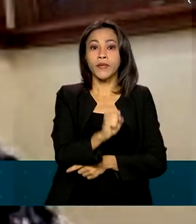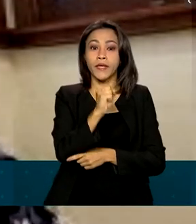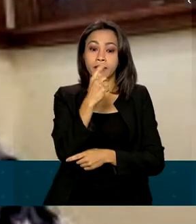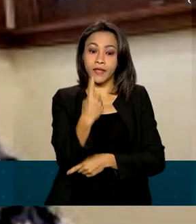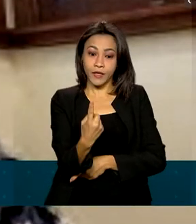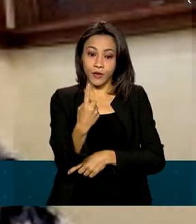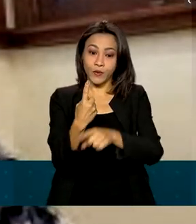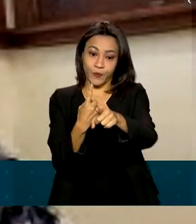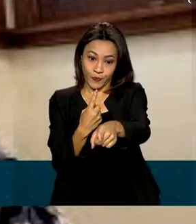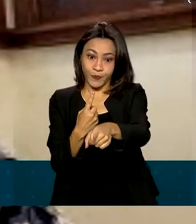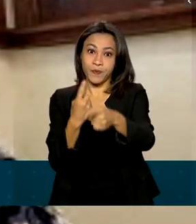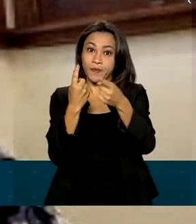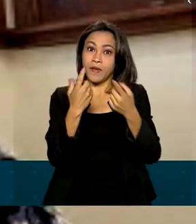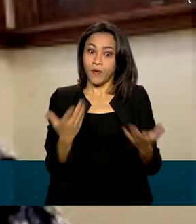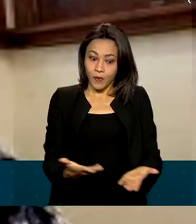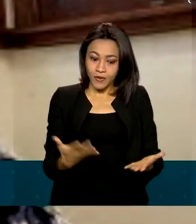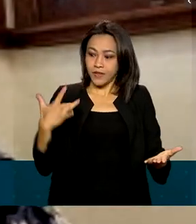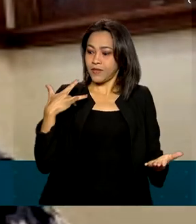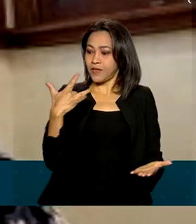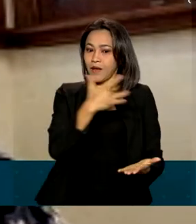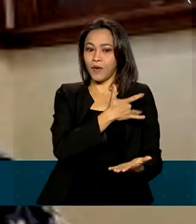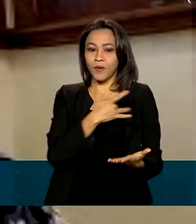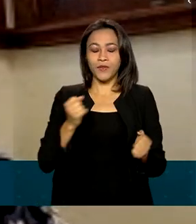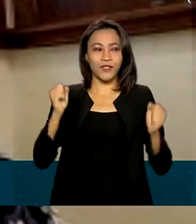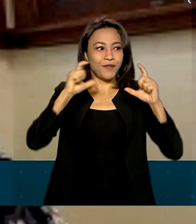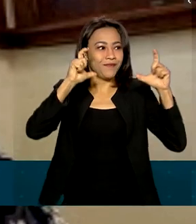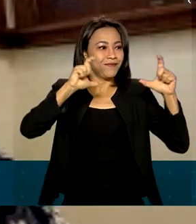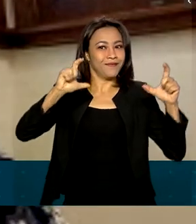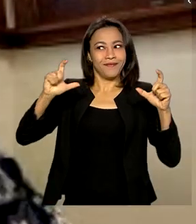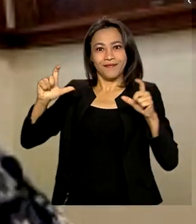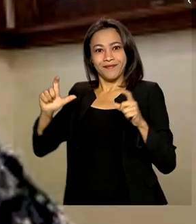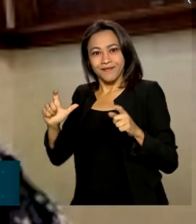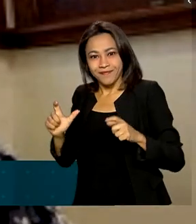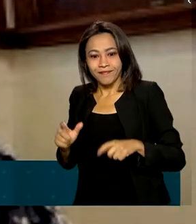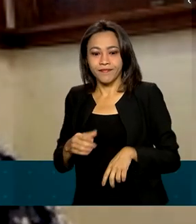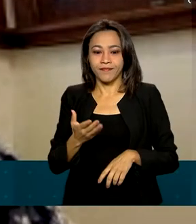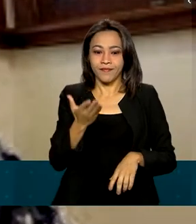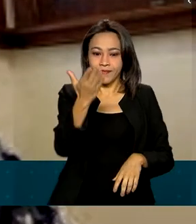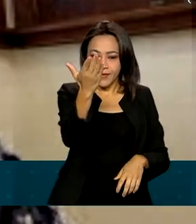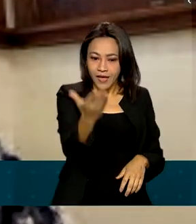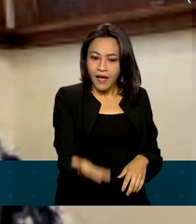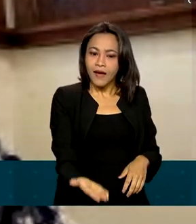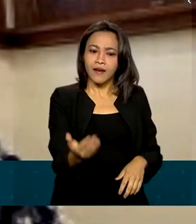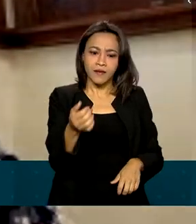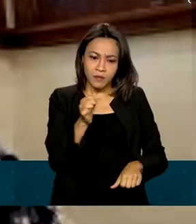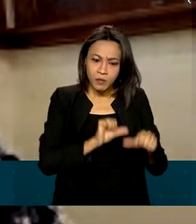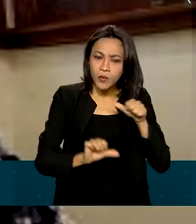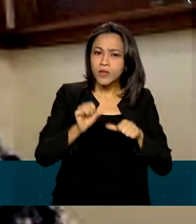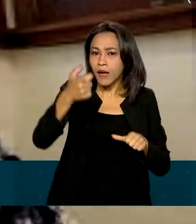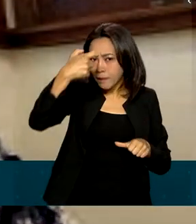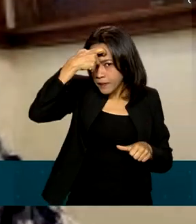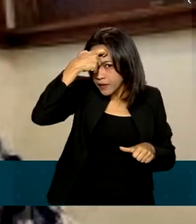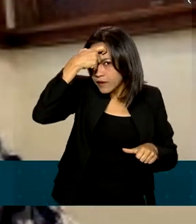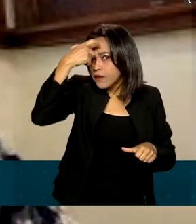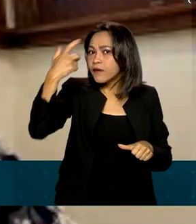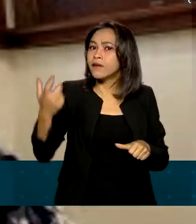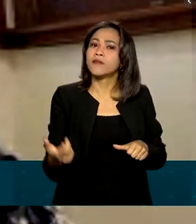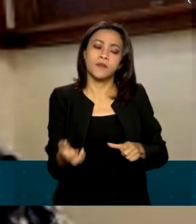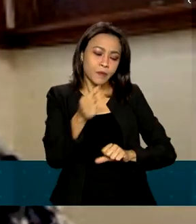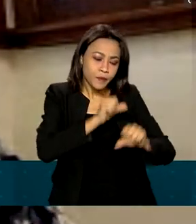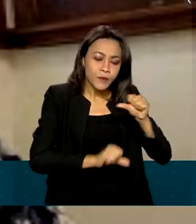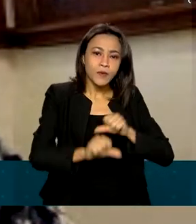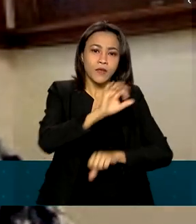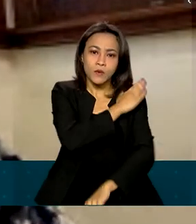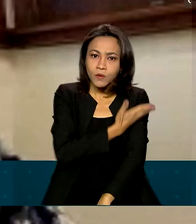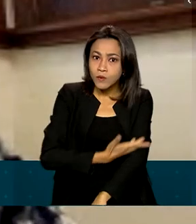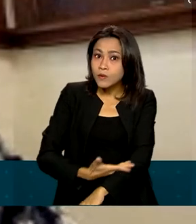Hoje ela tem muito mais saúde e disposição. Se não tiver uma mudança no pensamento, se não tiver uma mudança nos hábitos,